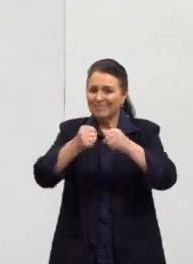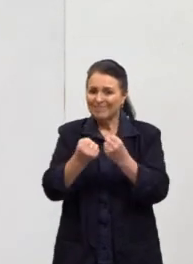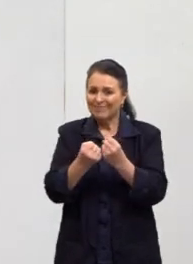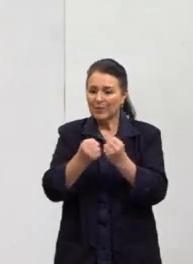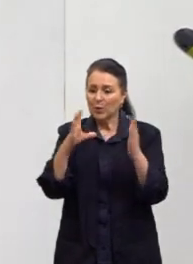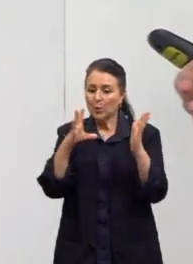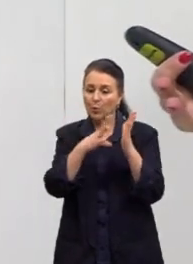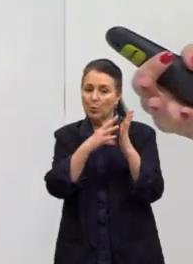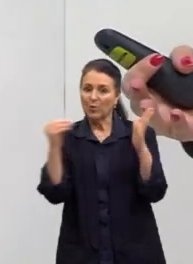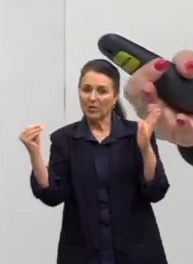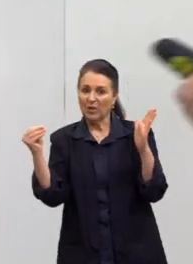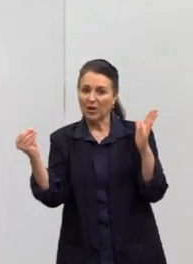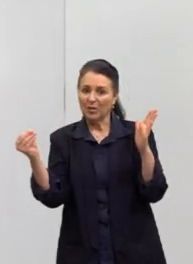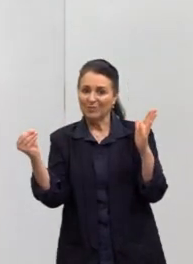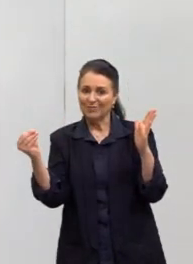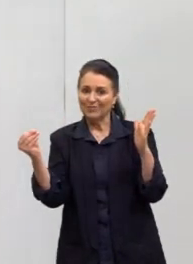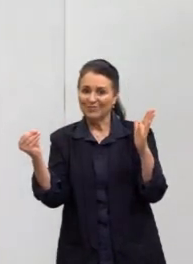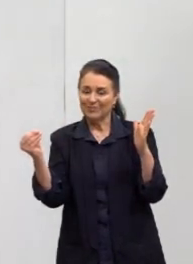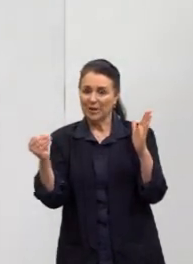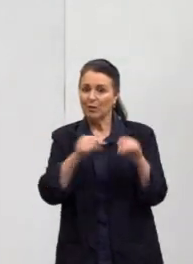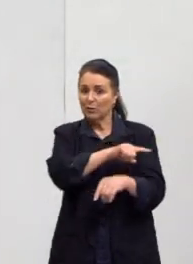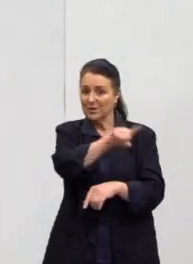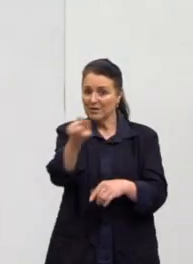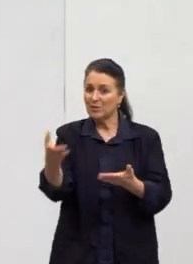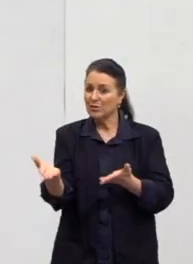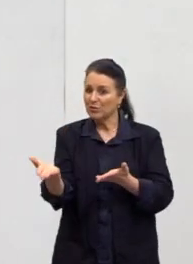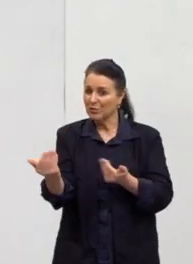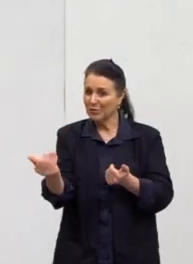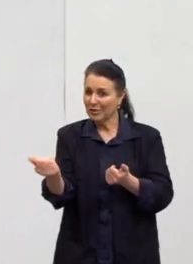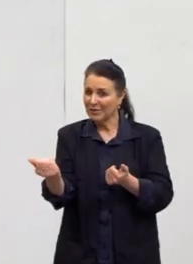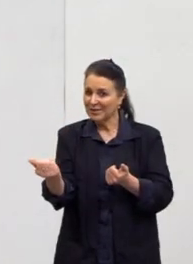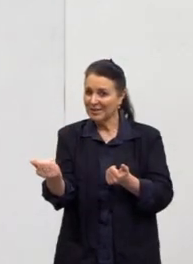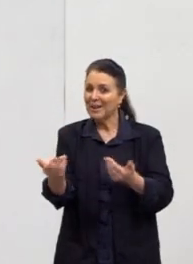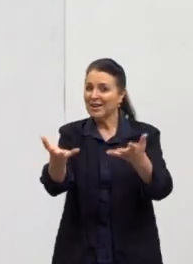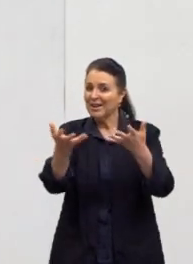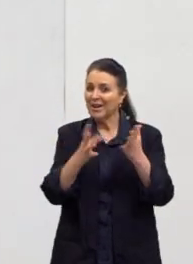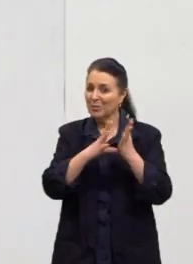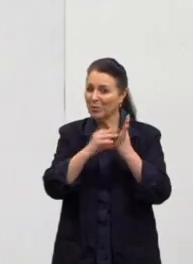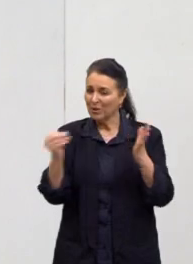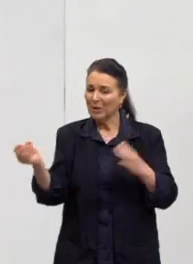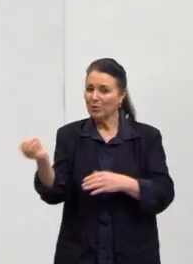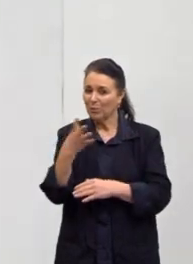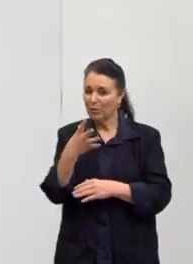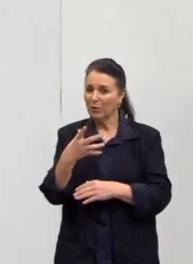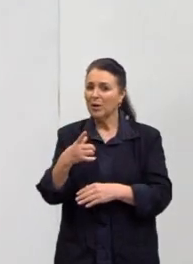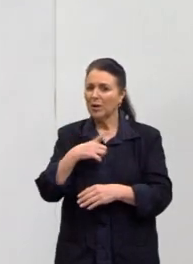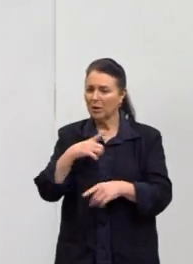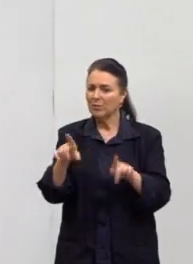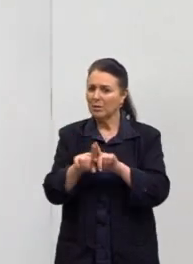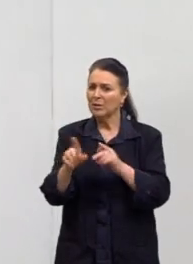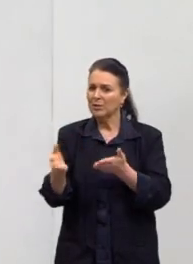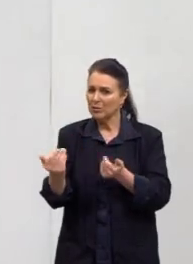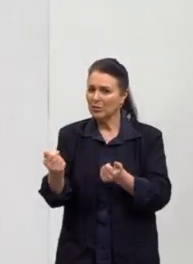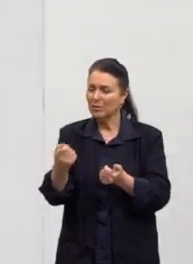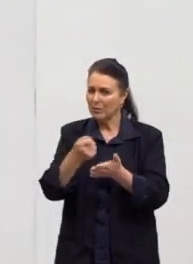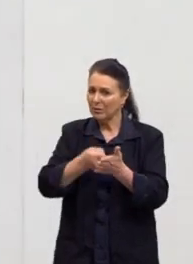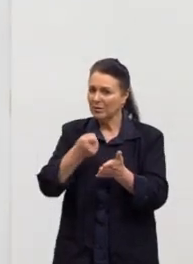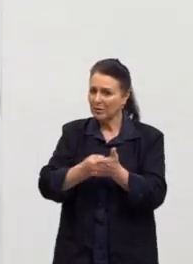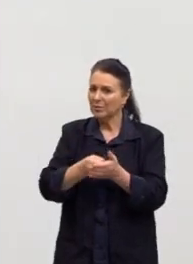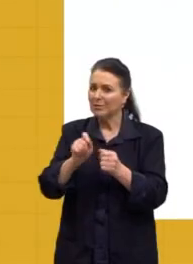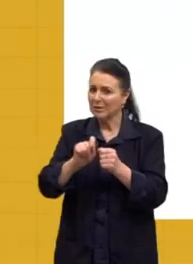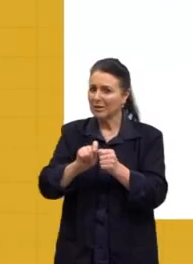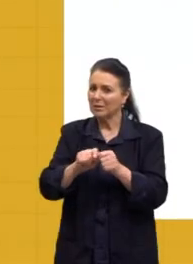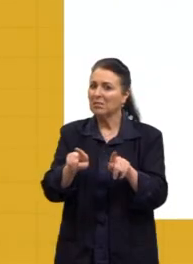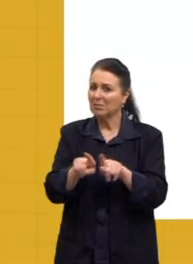não gosta de quebrar com paradigmas? Vocês são jovens, estão aí, vieram para fazer isso. Eu sou jovem ainda, então estou tentando fazer isso ainda.